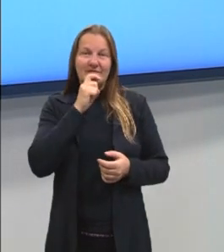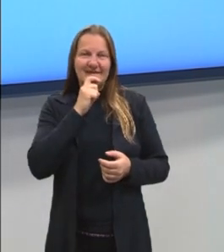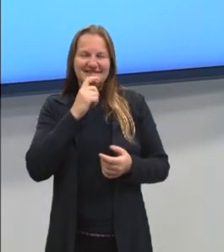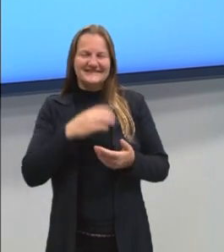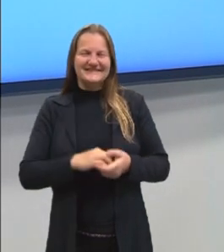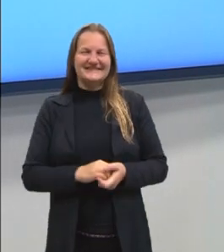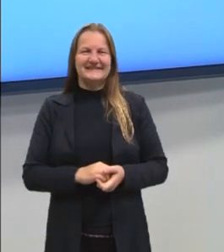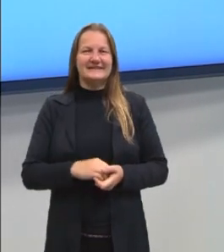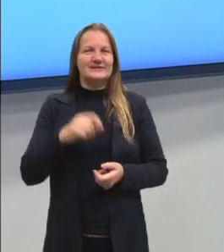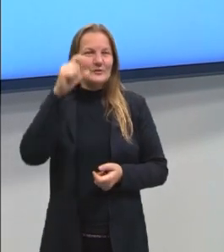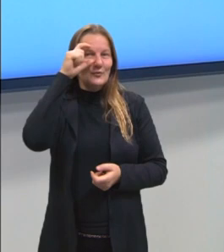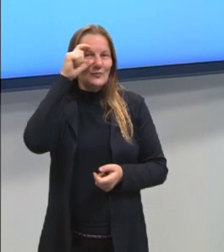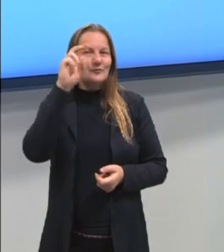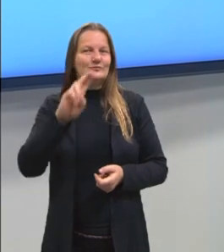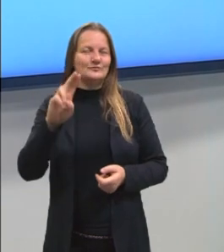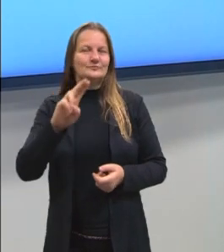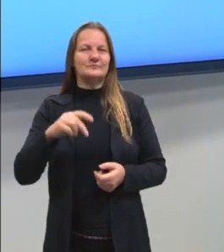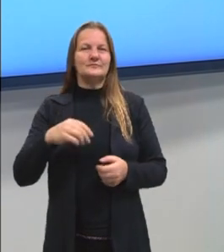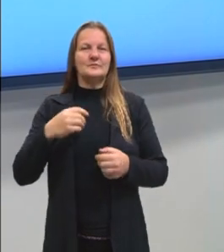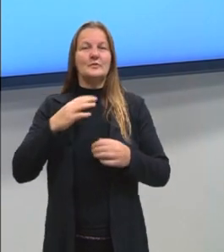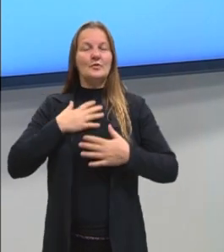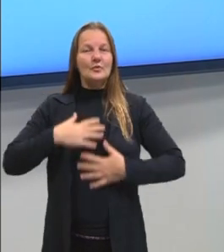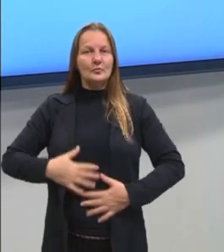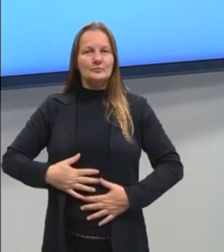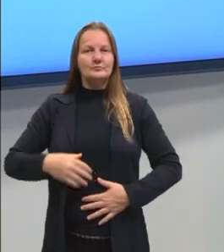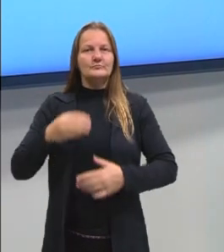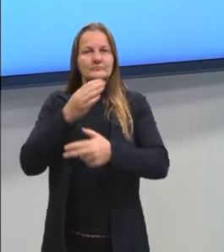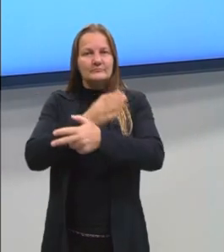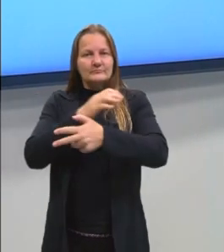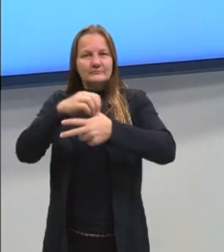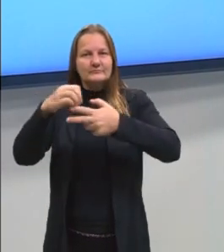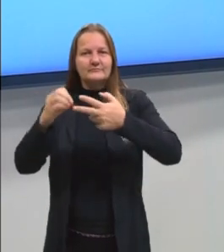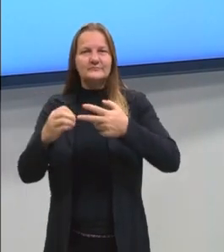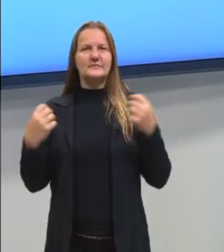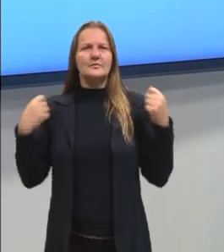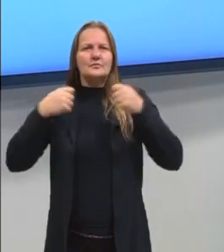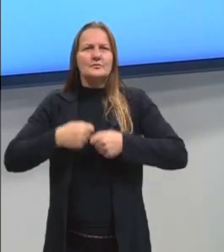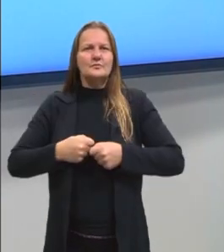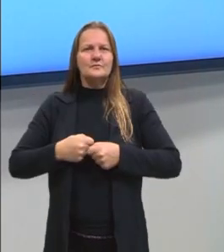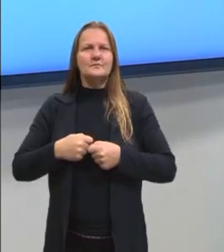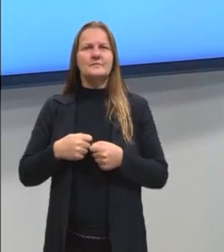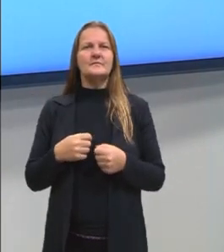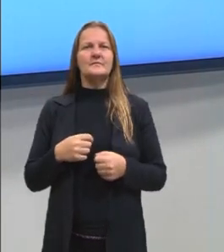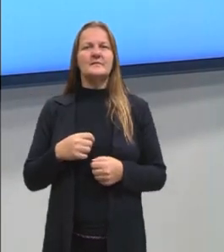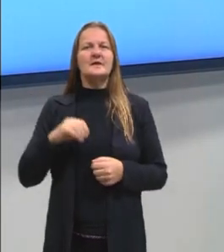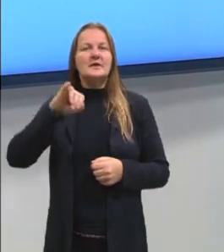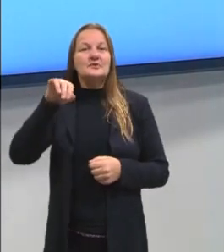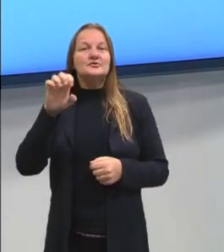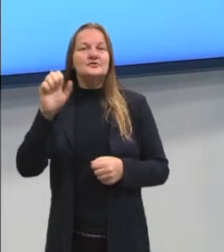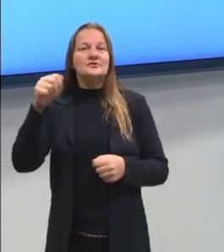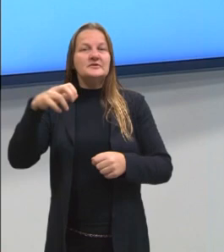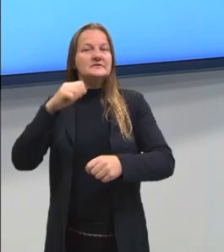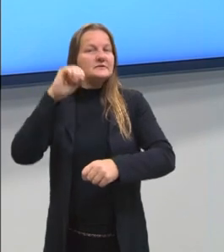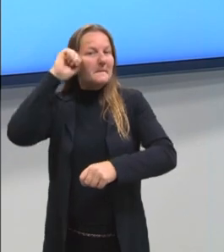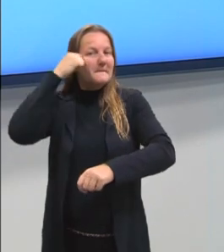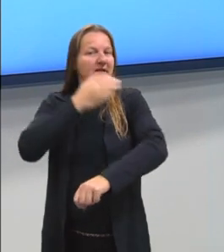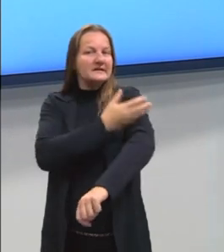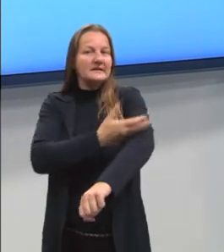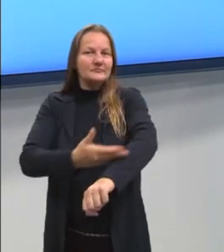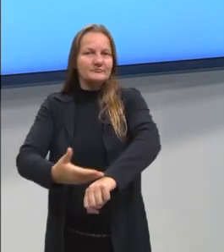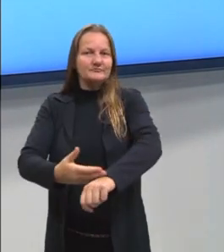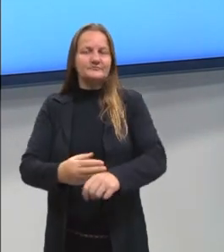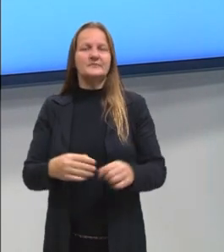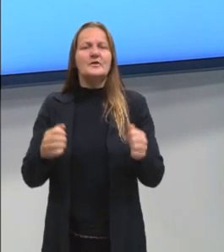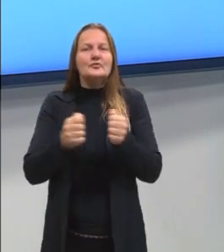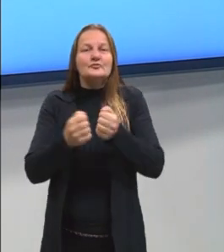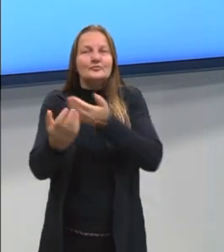estou utilizando a camiseta do pré-enem, também um casaco jeans com as mangas pretas em moletom. Estou aqui então para compartilhar com